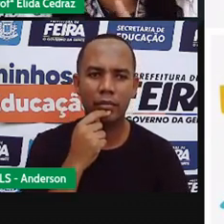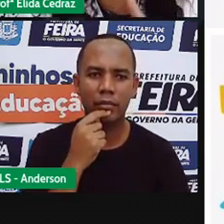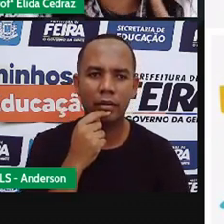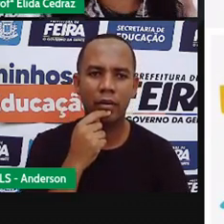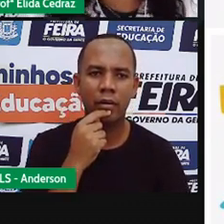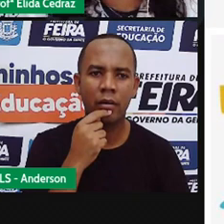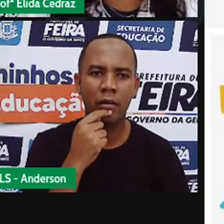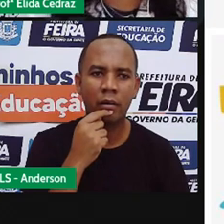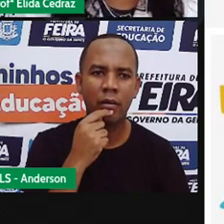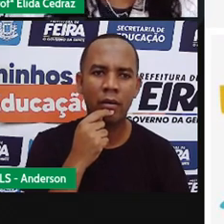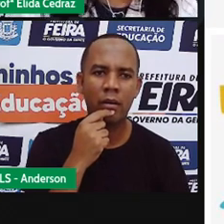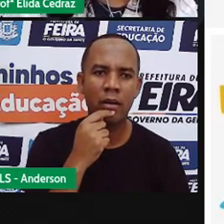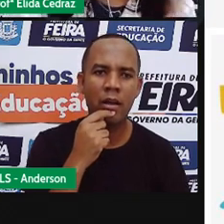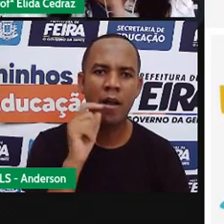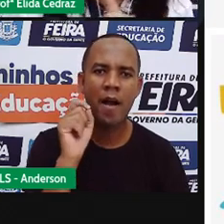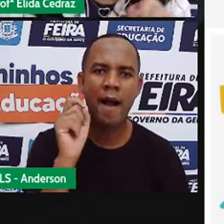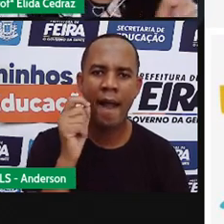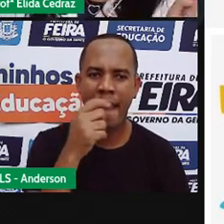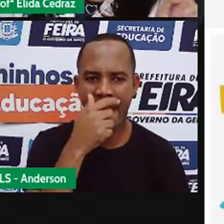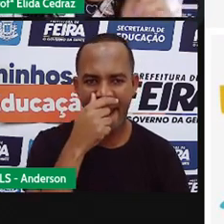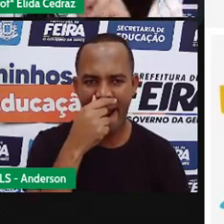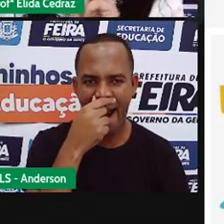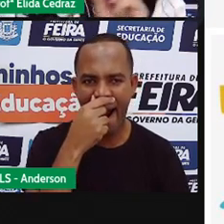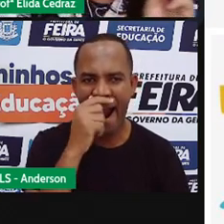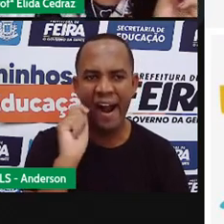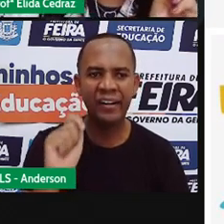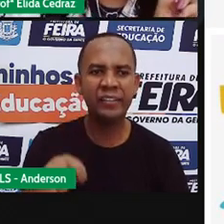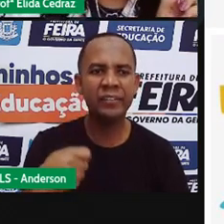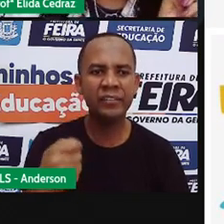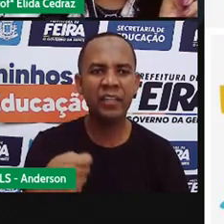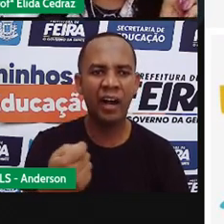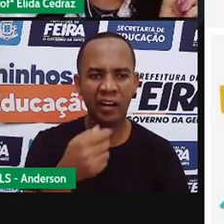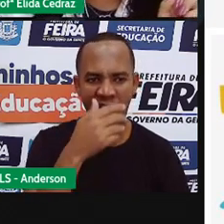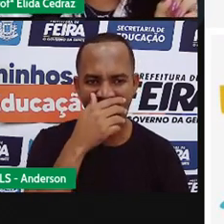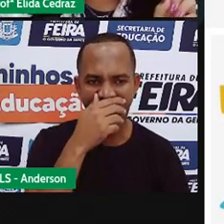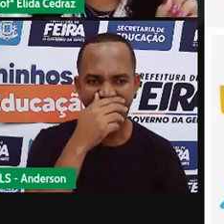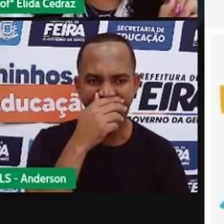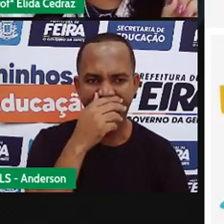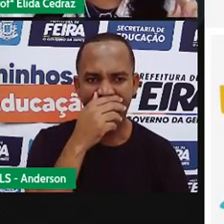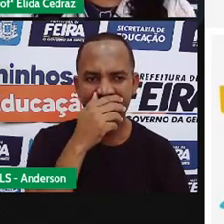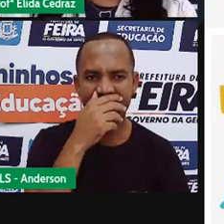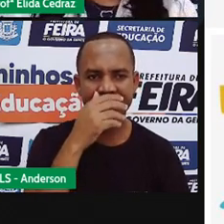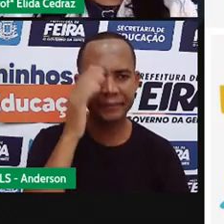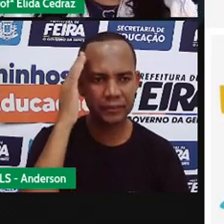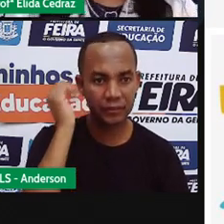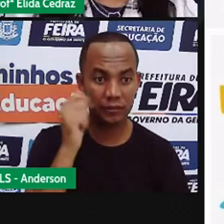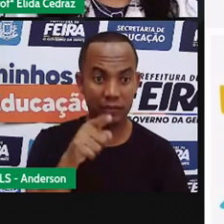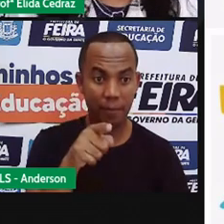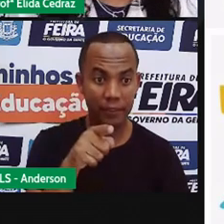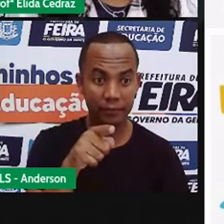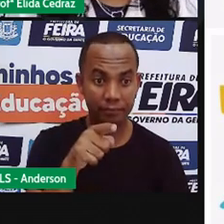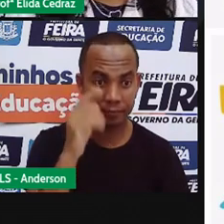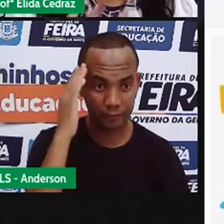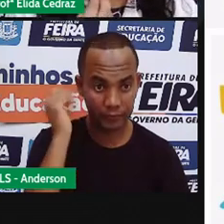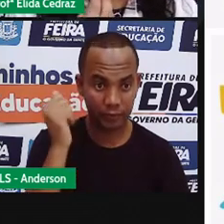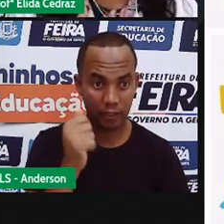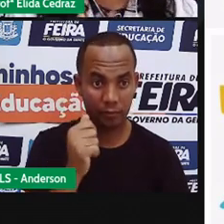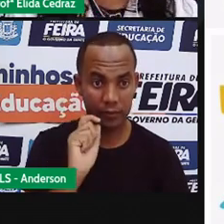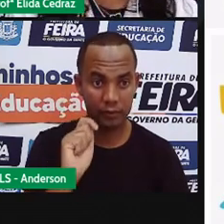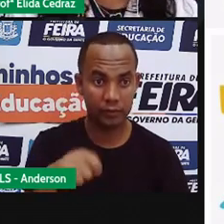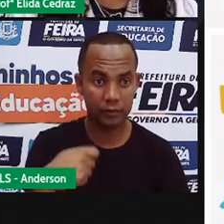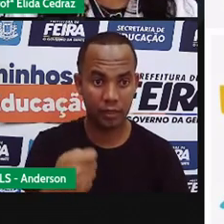é ovelha, porque ovelha não tem x. Que bichinho é esse? tem que ter